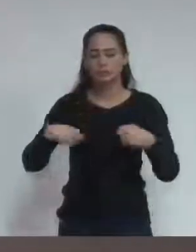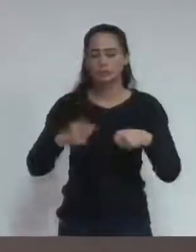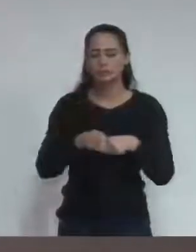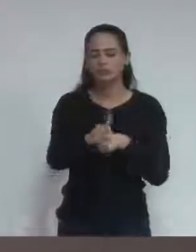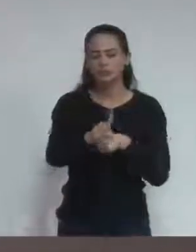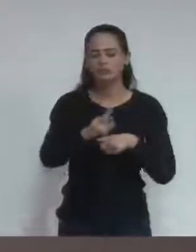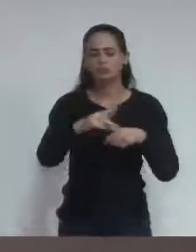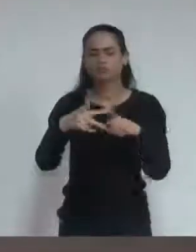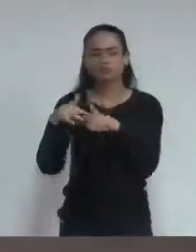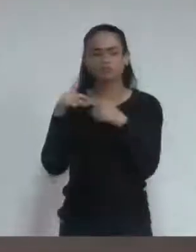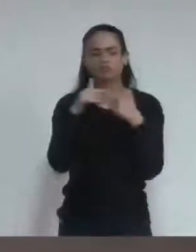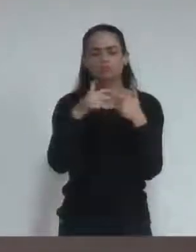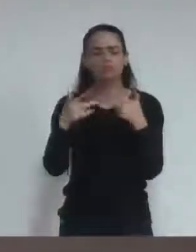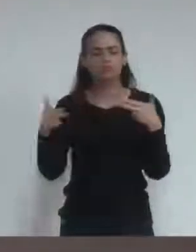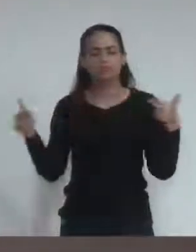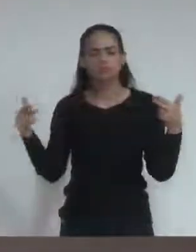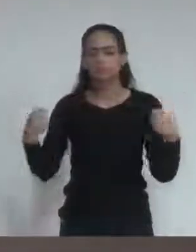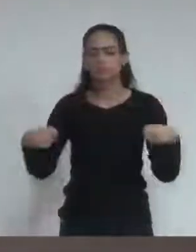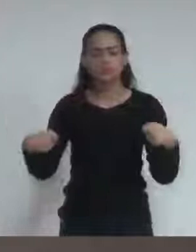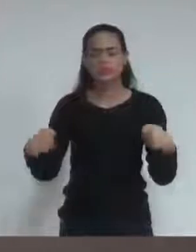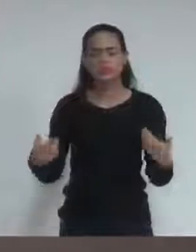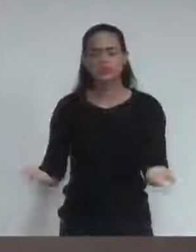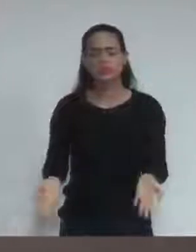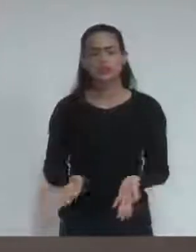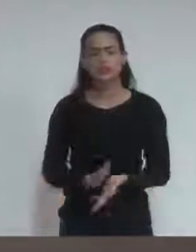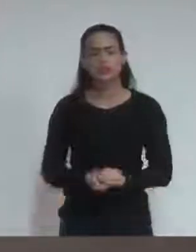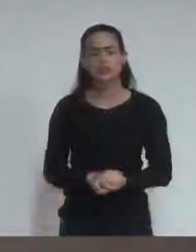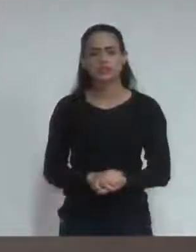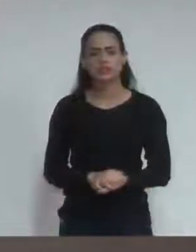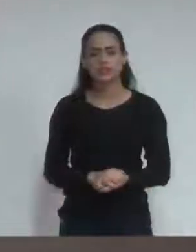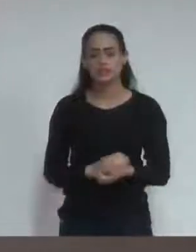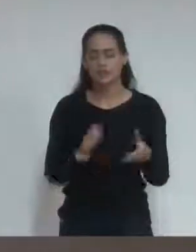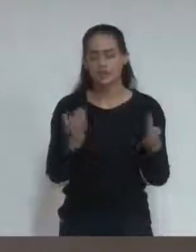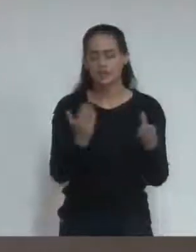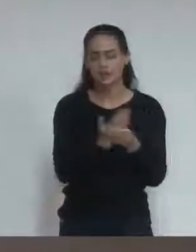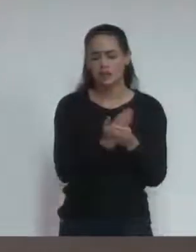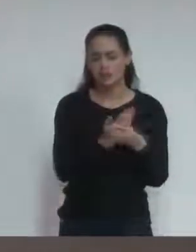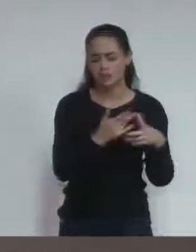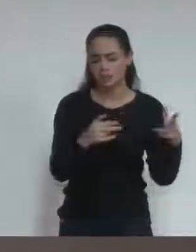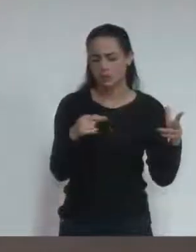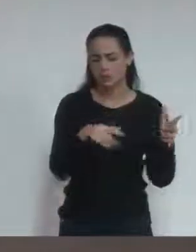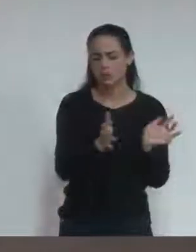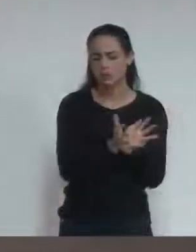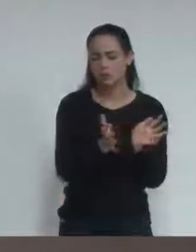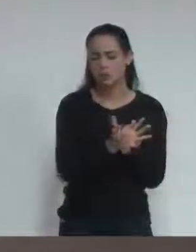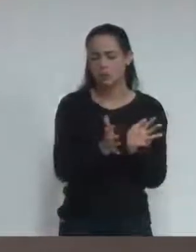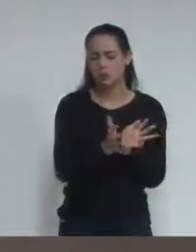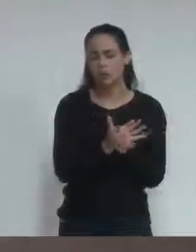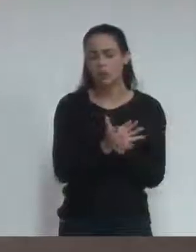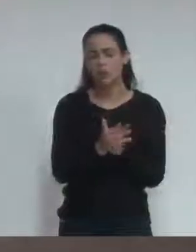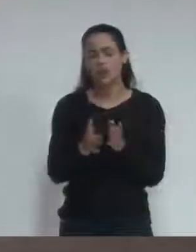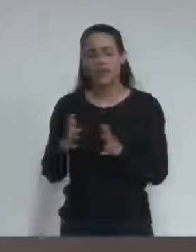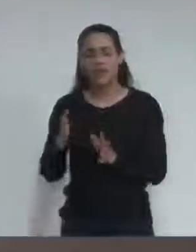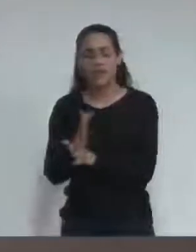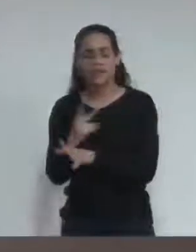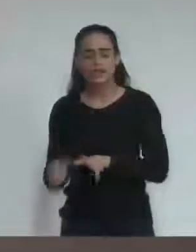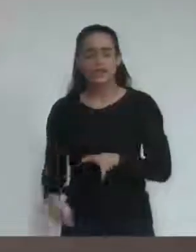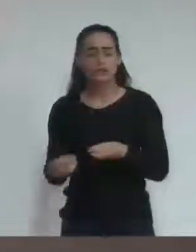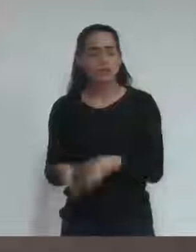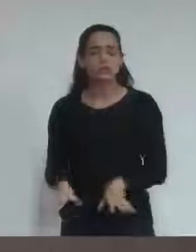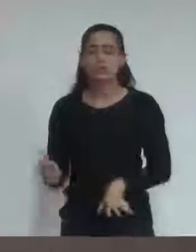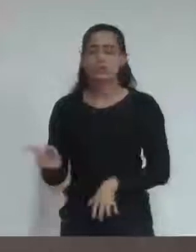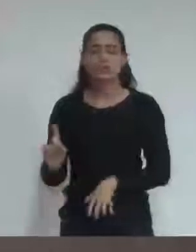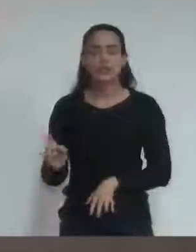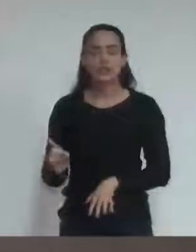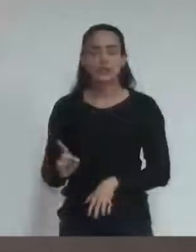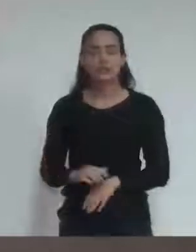Isso é bobagem. Como é que muda? Ninguém vai perder, não. Pelo contrário. Vinhedo vai ganhar a hora que tudo estiver tranquilo, a